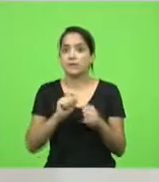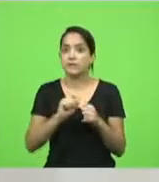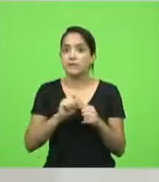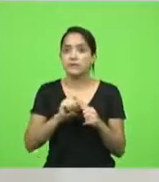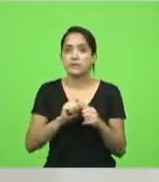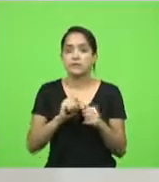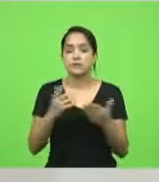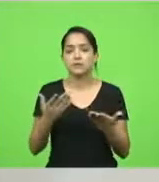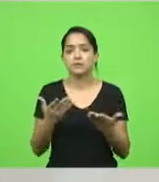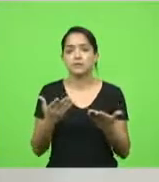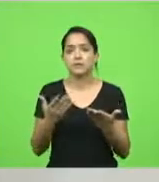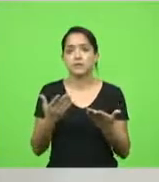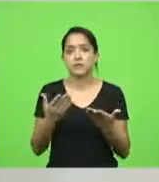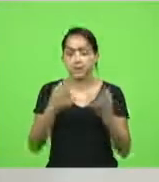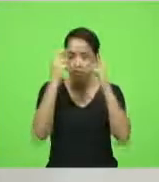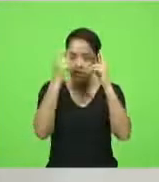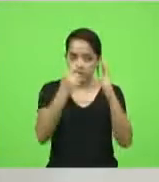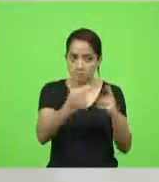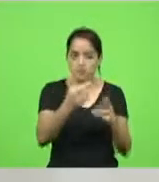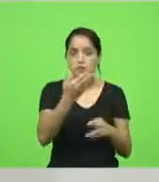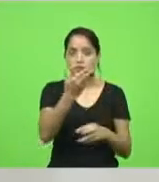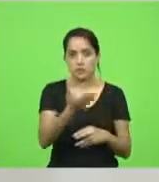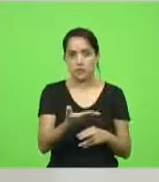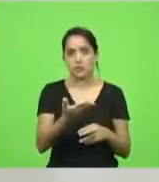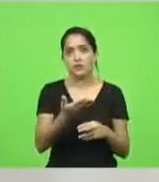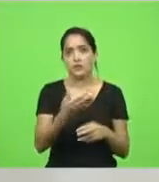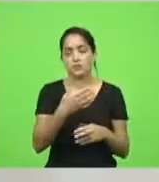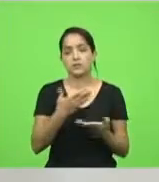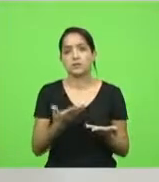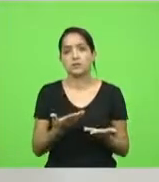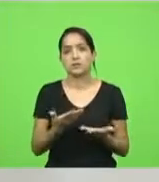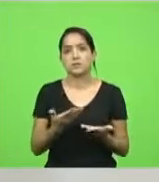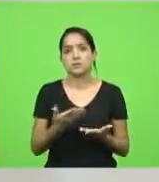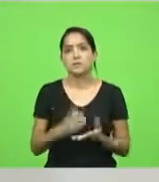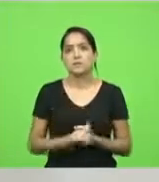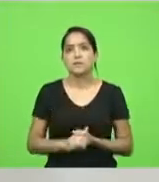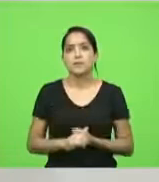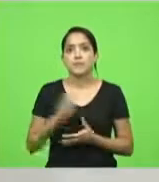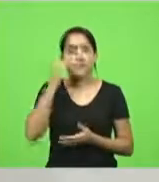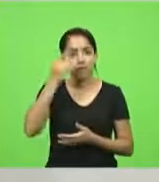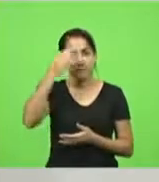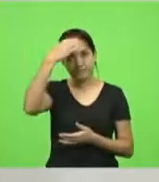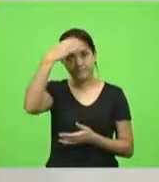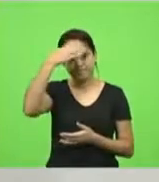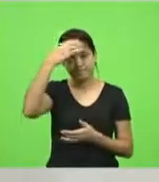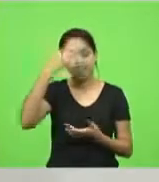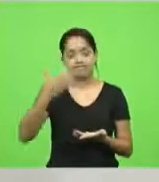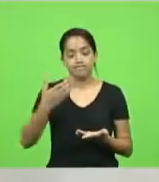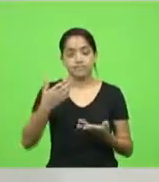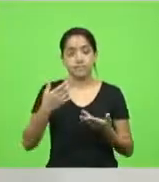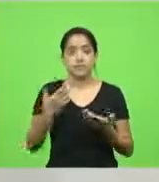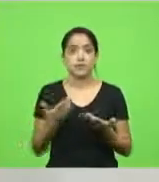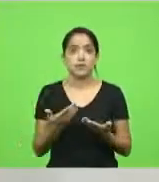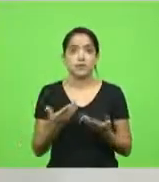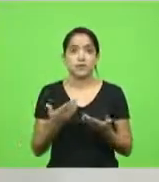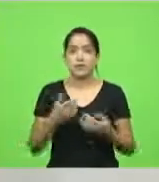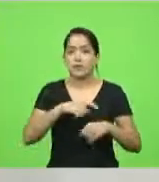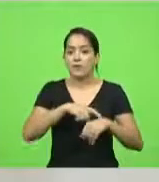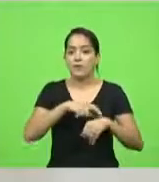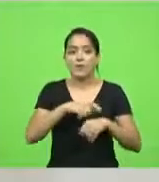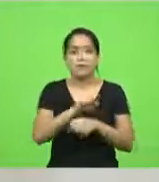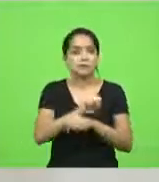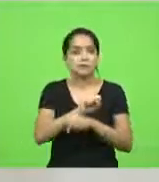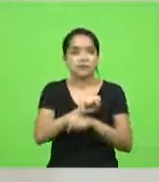com todo o respeito que eu tenho pelo deputado Coronel Mussolini, não é hora de a gente esperar